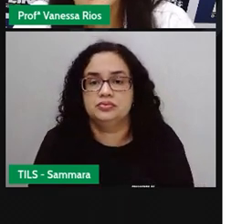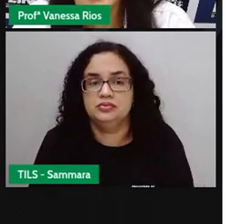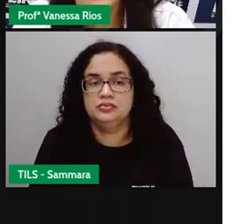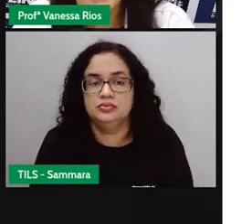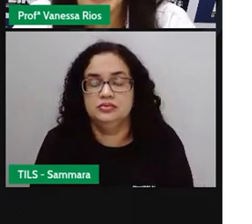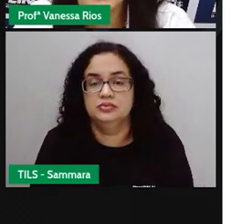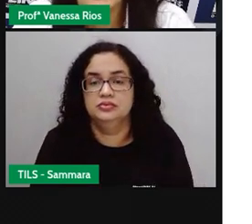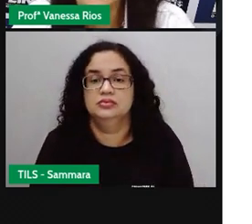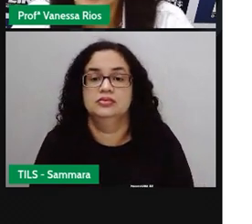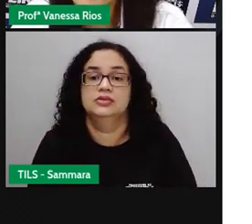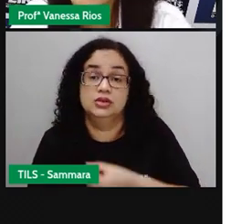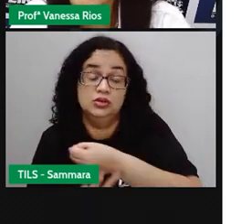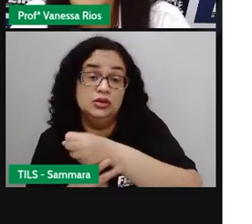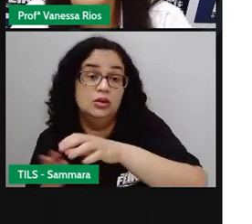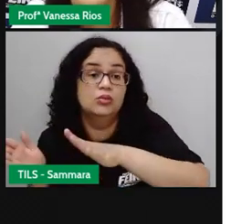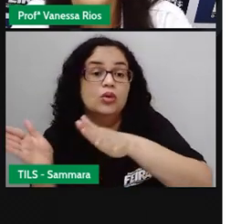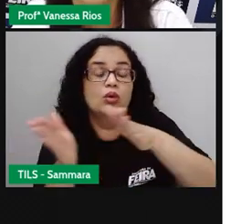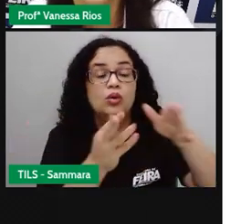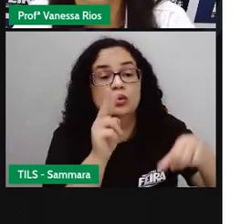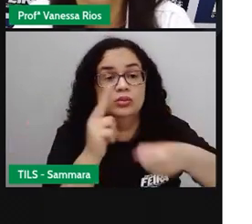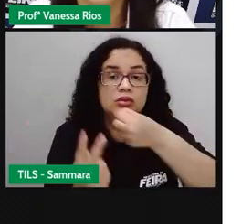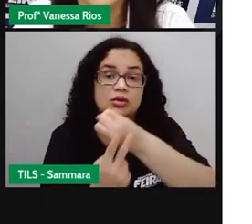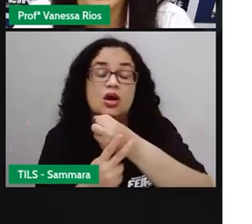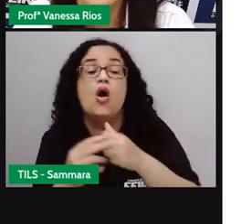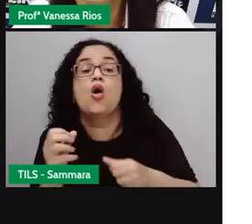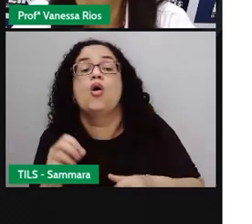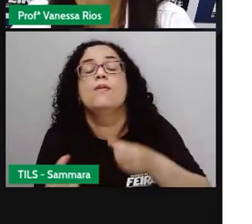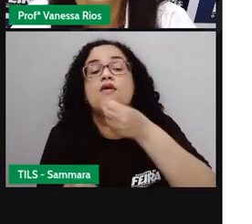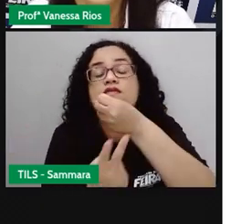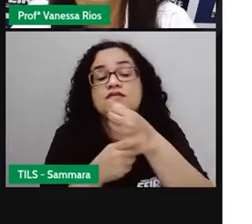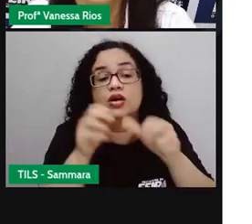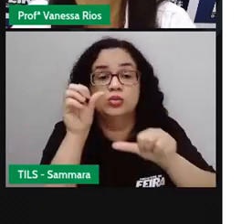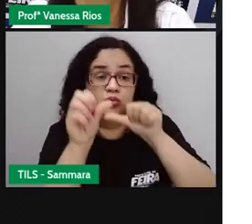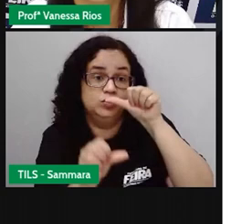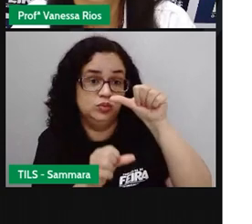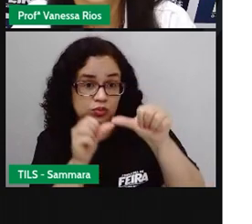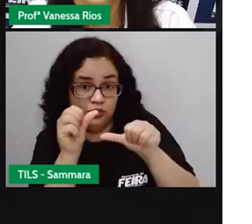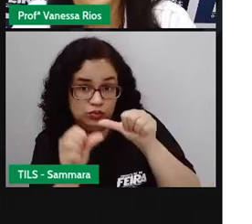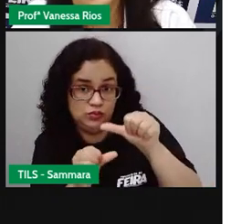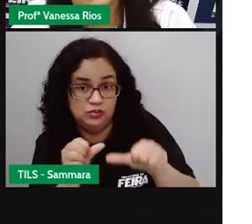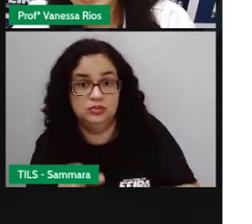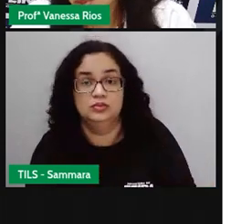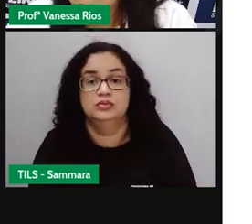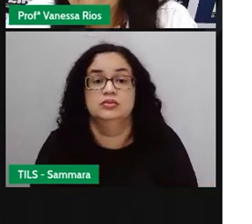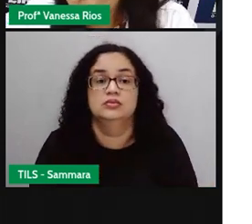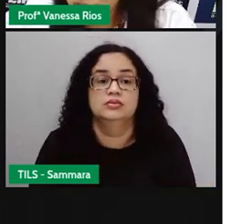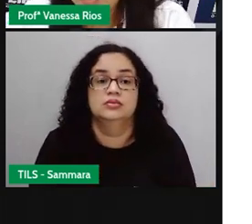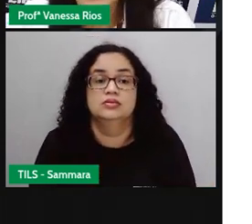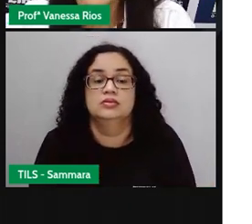tempos verbais e como o verbo se modifica dentro desses tempos. Os tempos